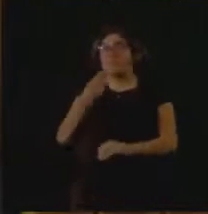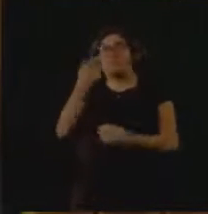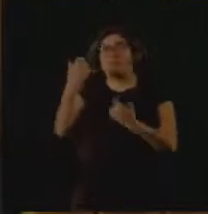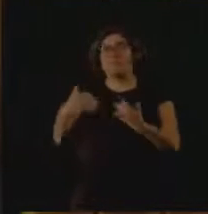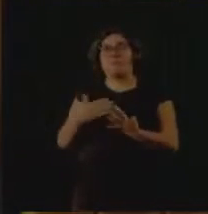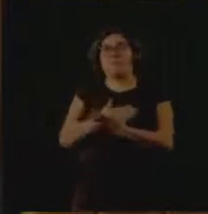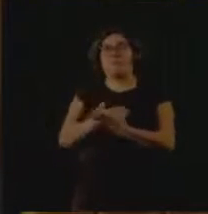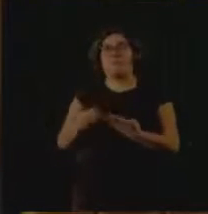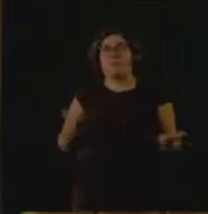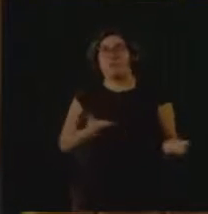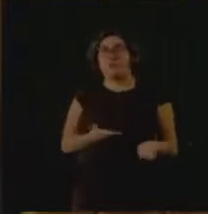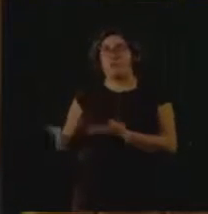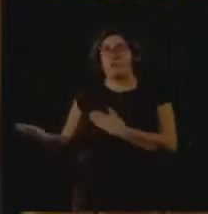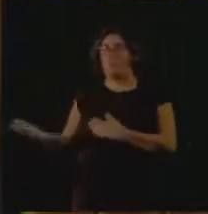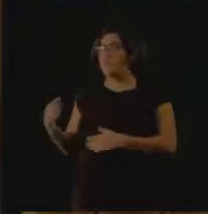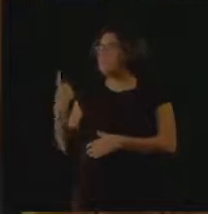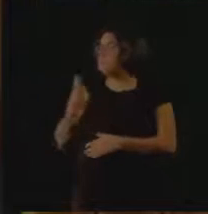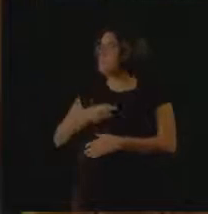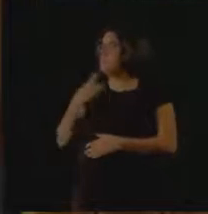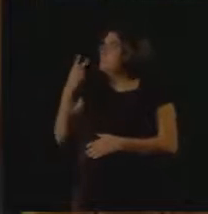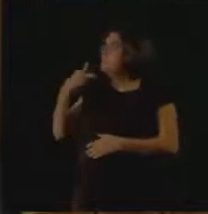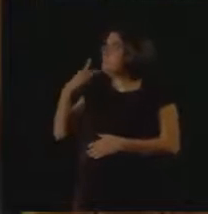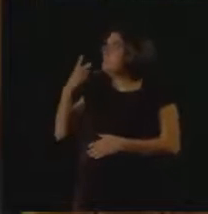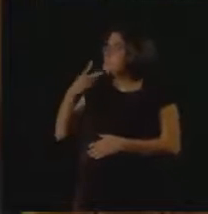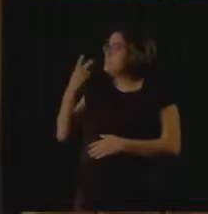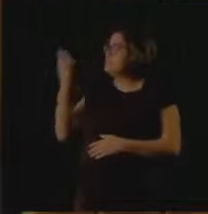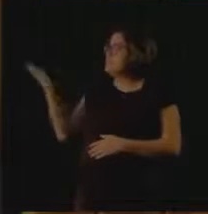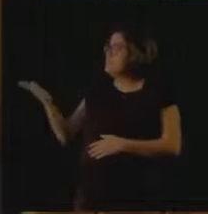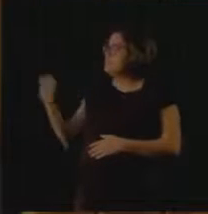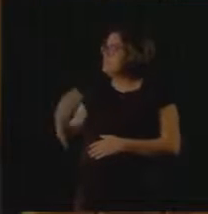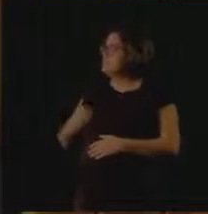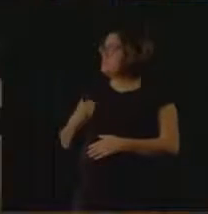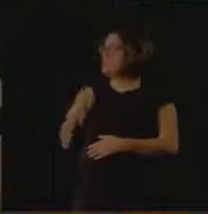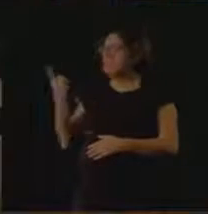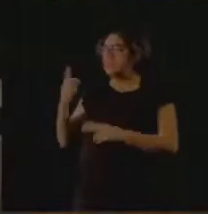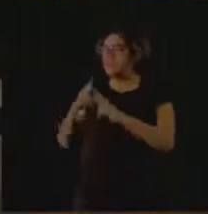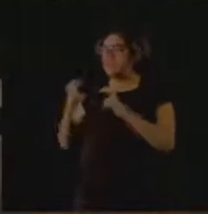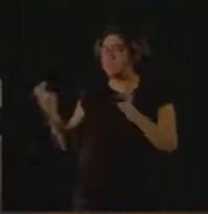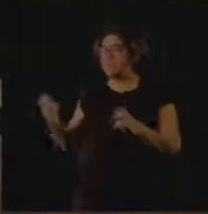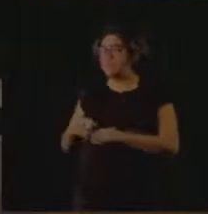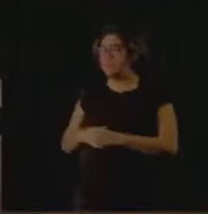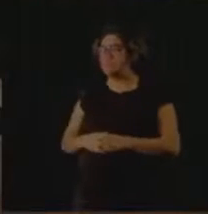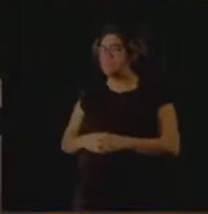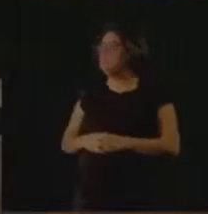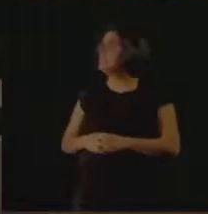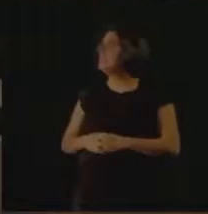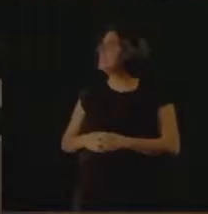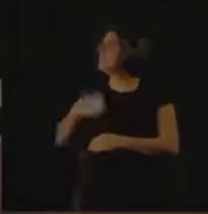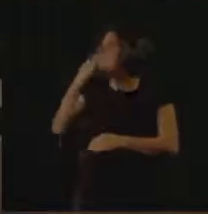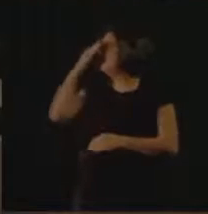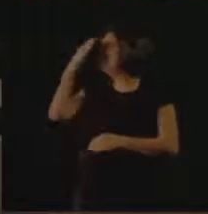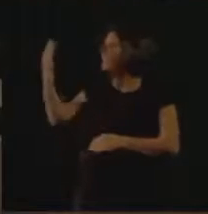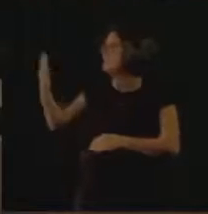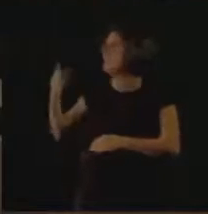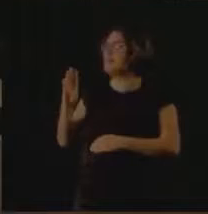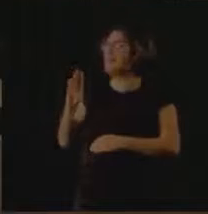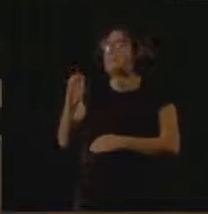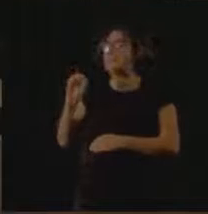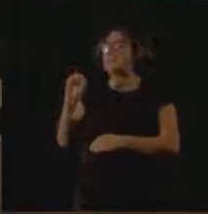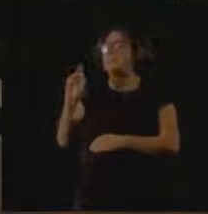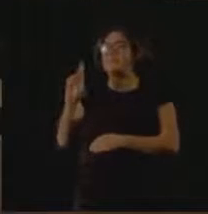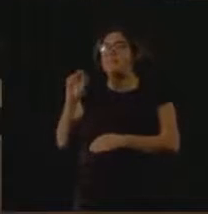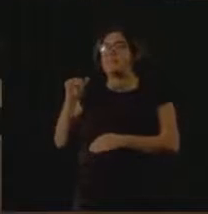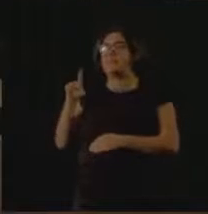eu passo para o nosso vereador Marquita, de Plana Nópolis. Muito obrigada, Bernardo. Que maravilha